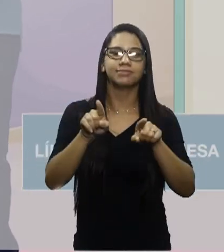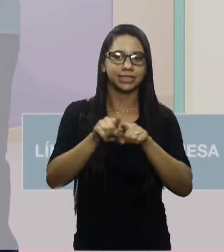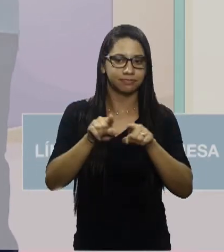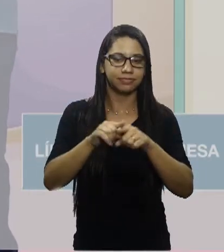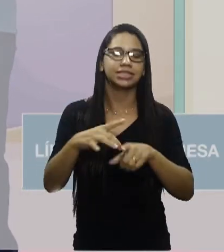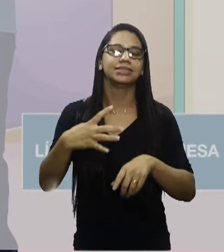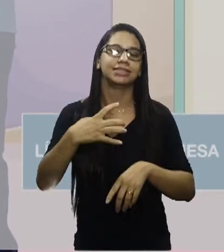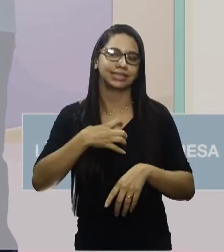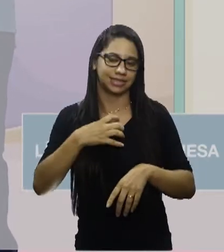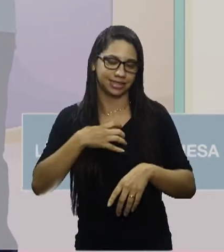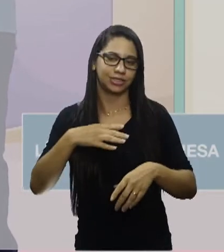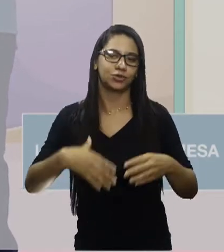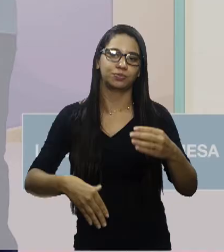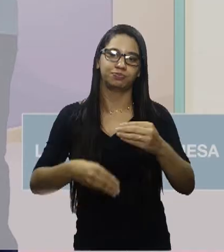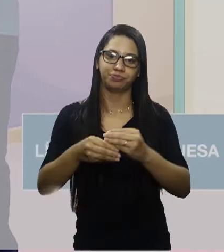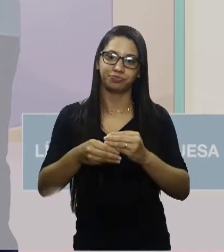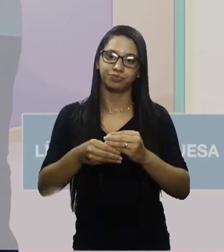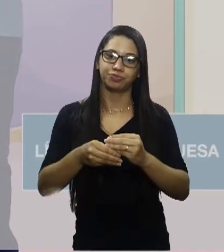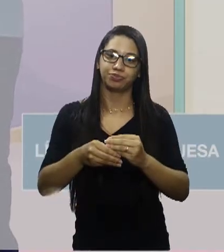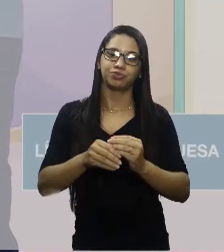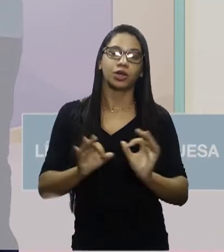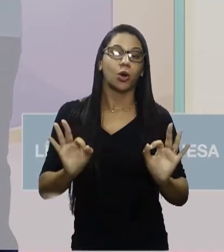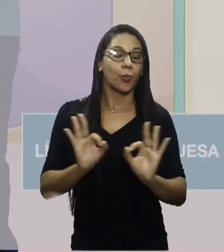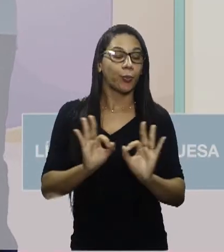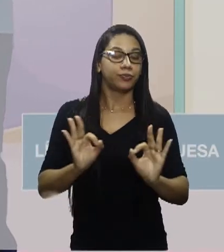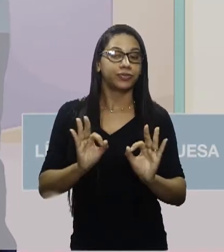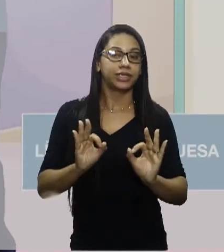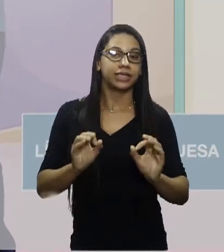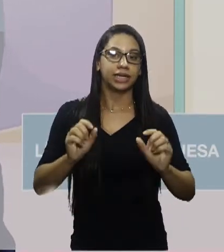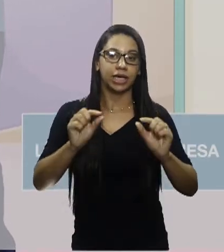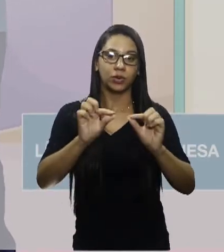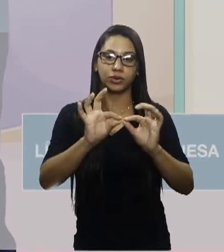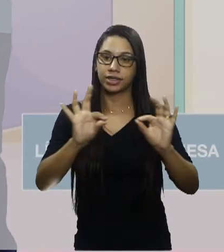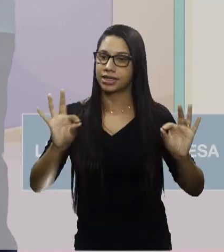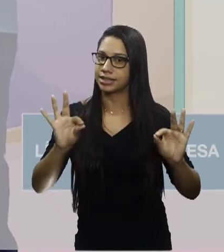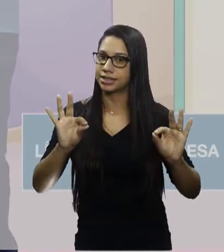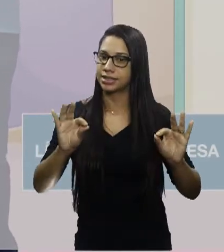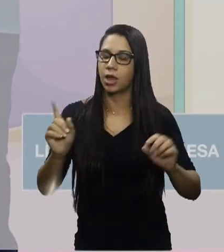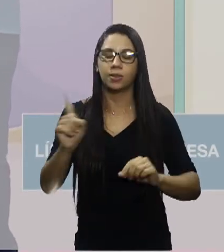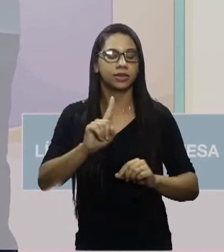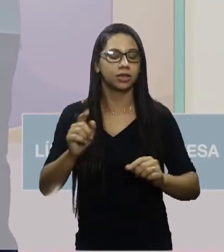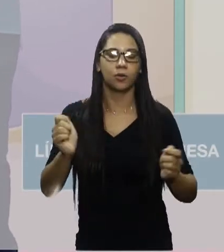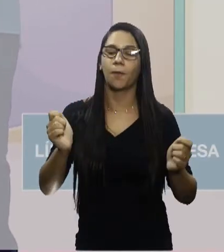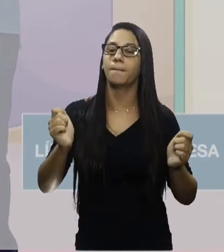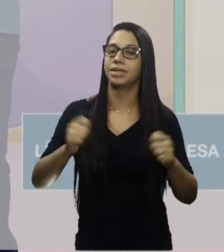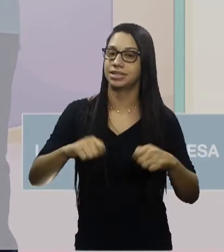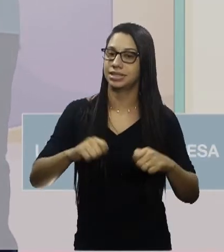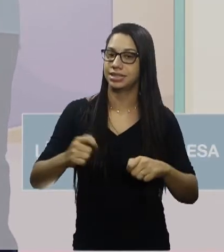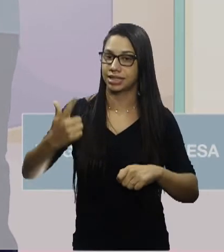completo. Logo, nenhuma dessas orações precisa da outra para ter sentido completo.